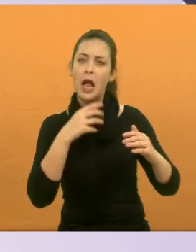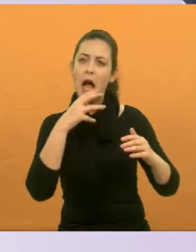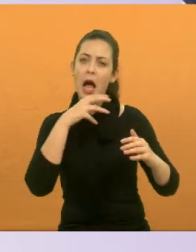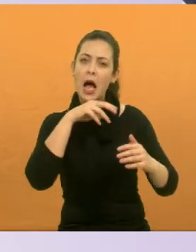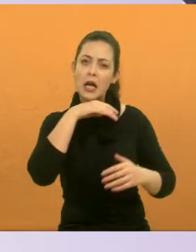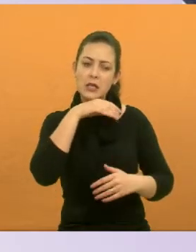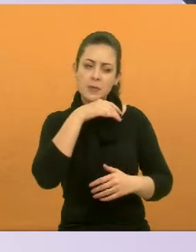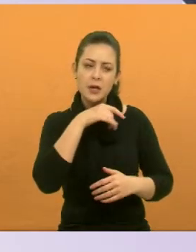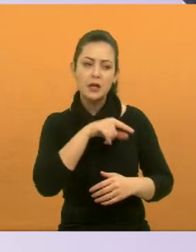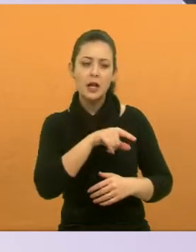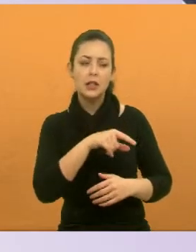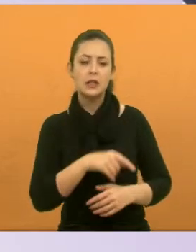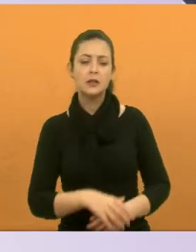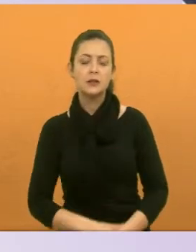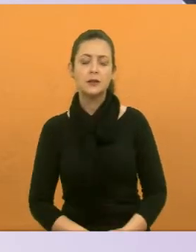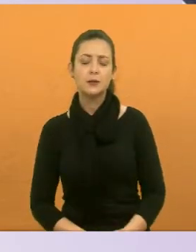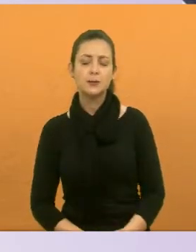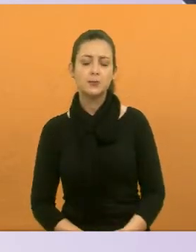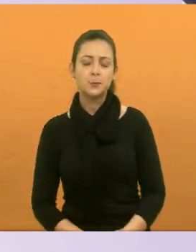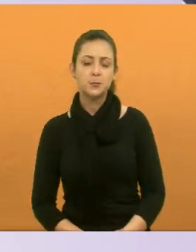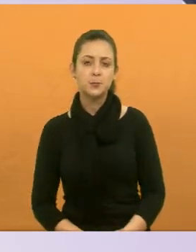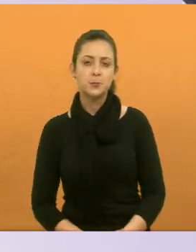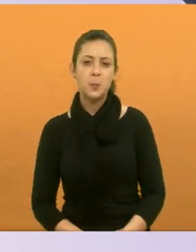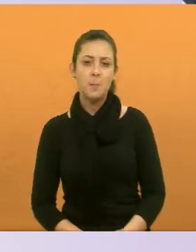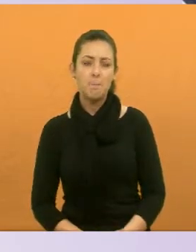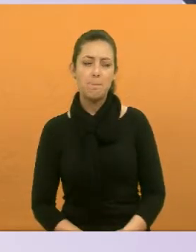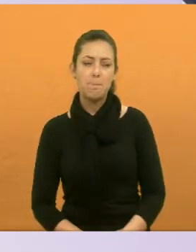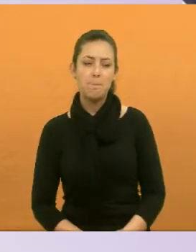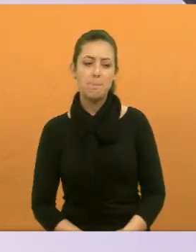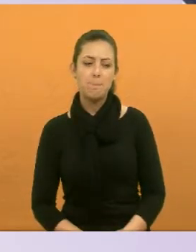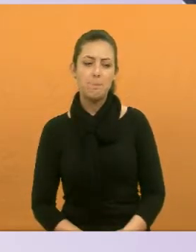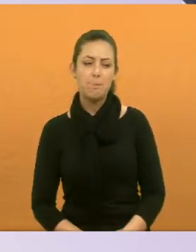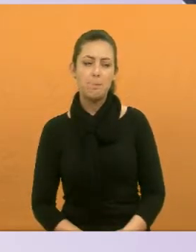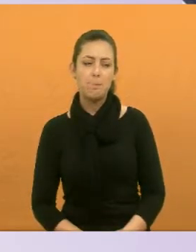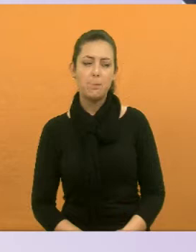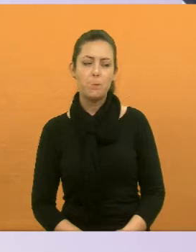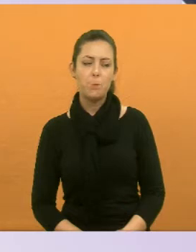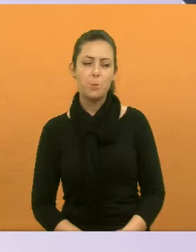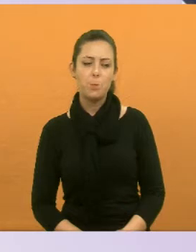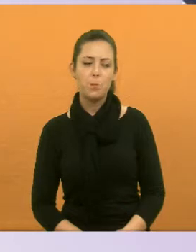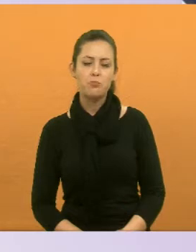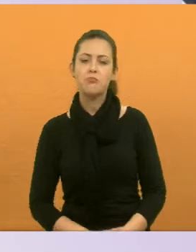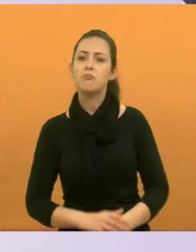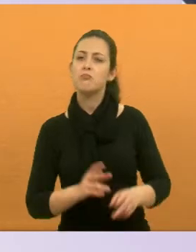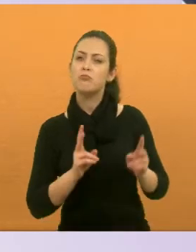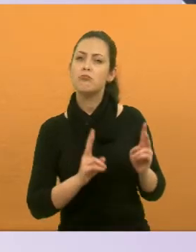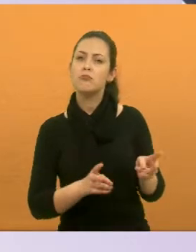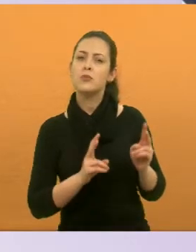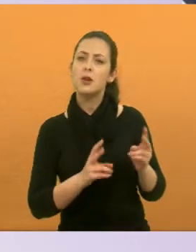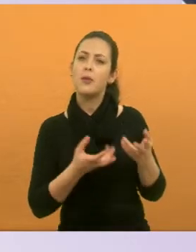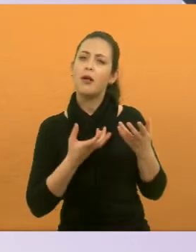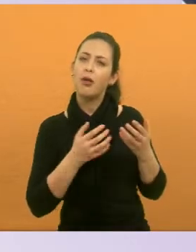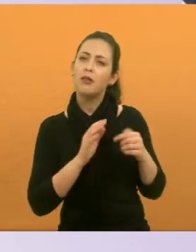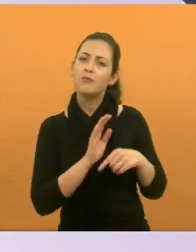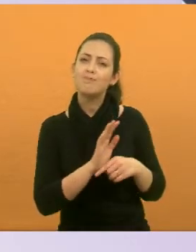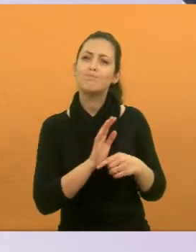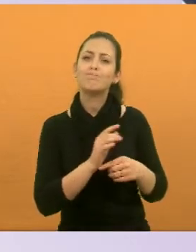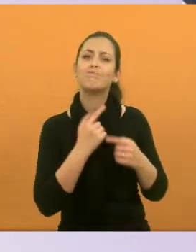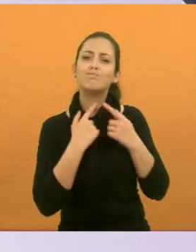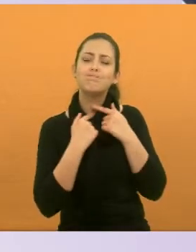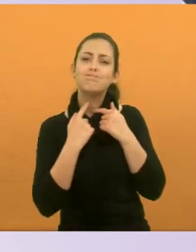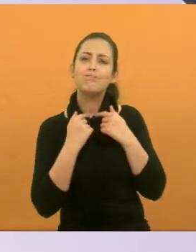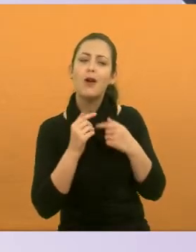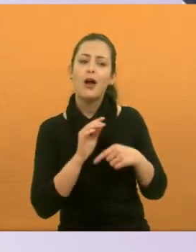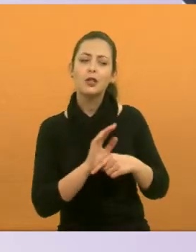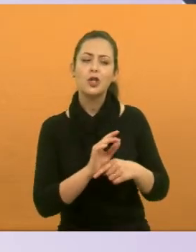animais lá. E eu sempre quis fazer alguma coisa por aquele canil. Os animais, tem